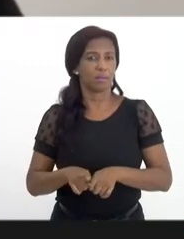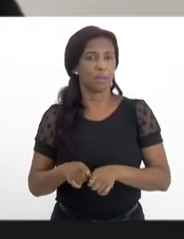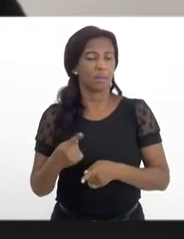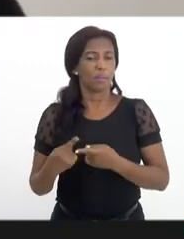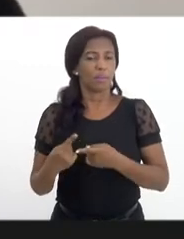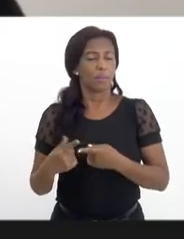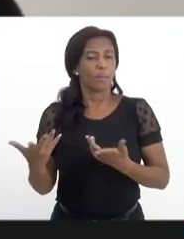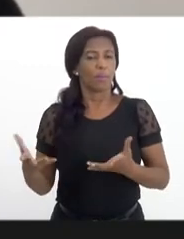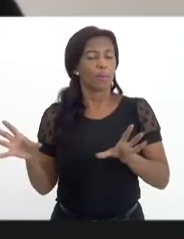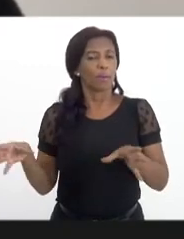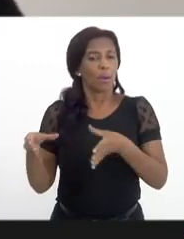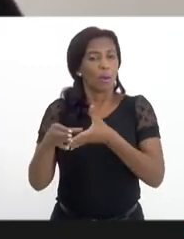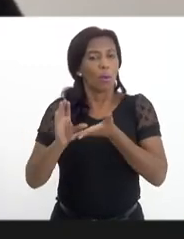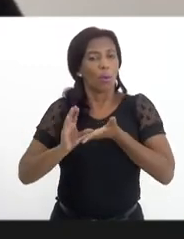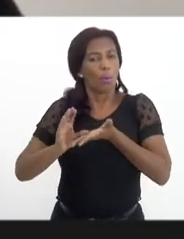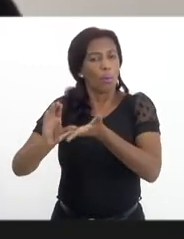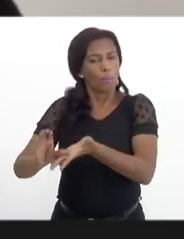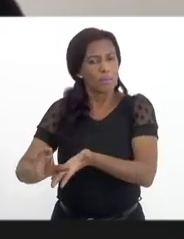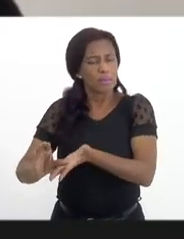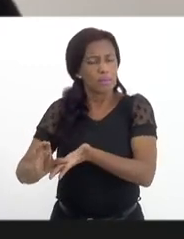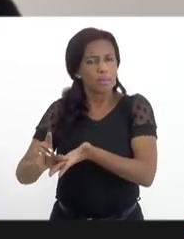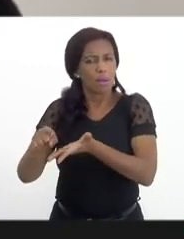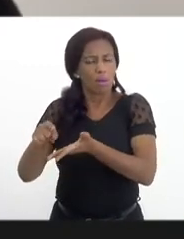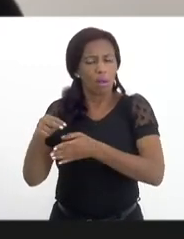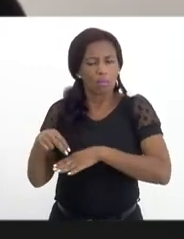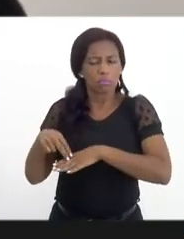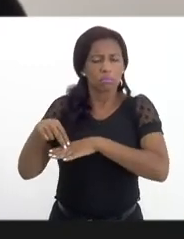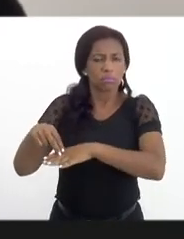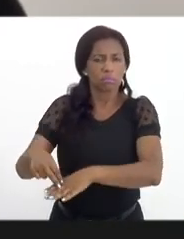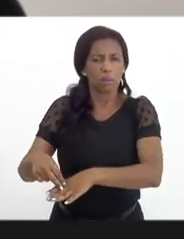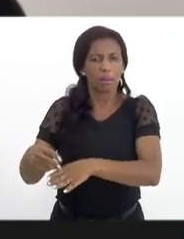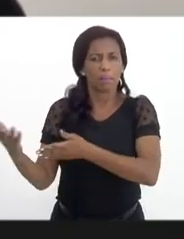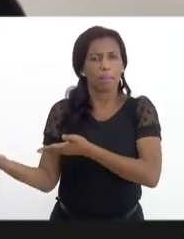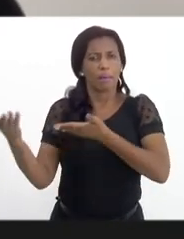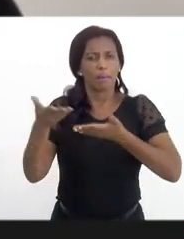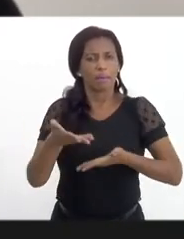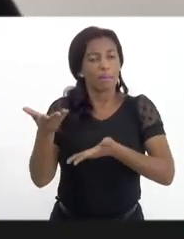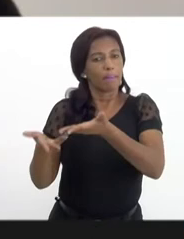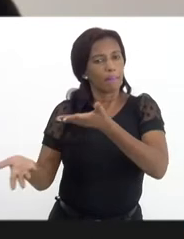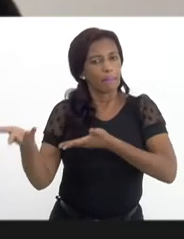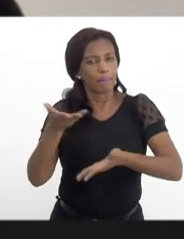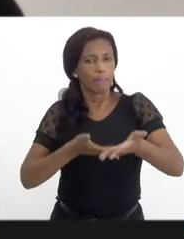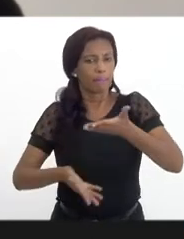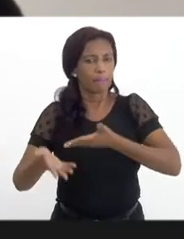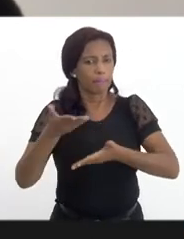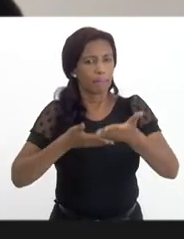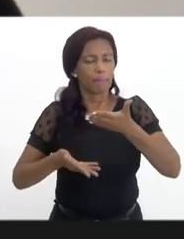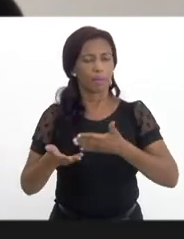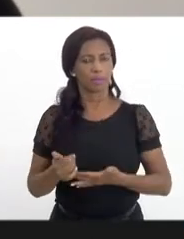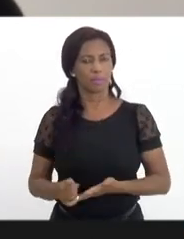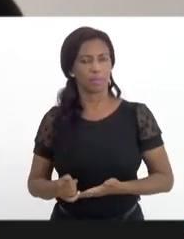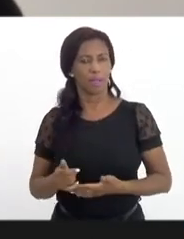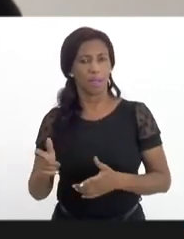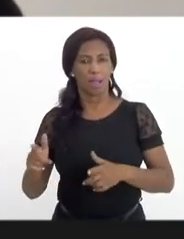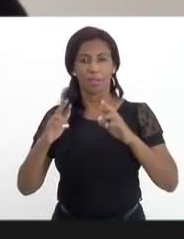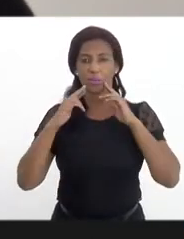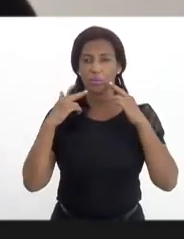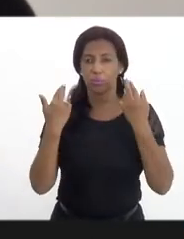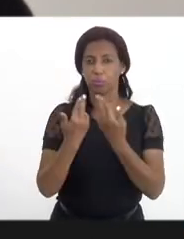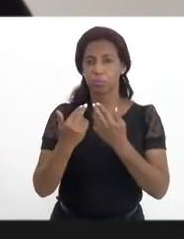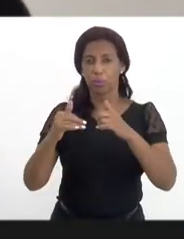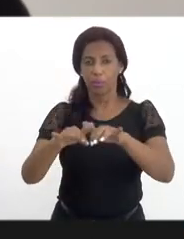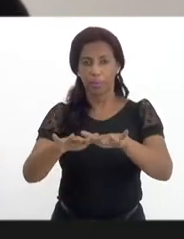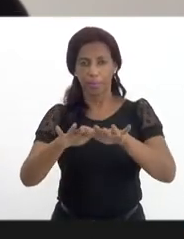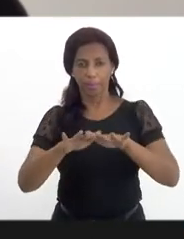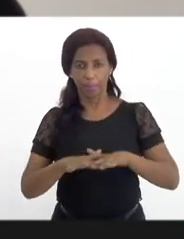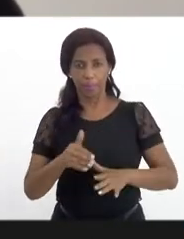comissão de prevenção sempre se posiciona para trazer as participações, as interações, as audiências públicas,